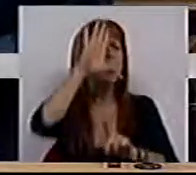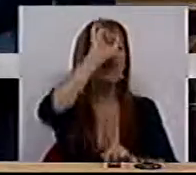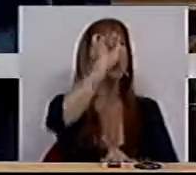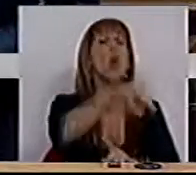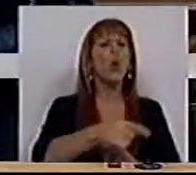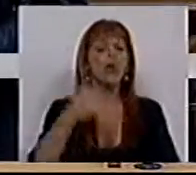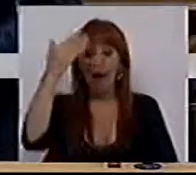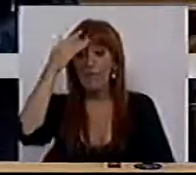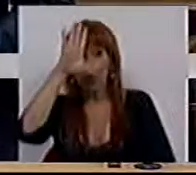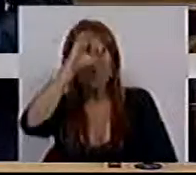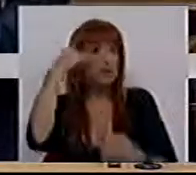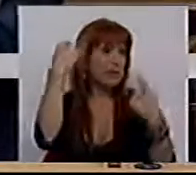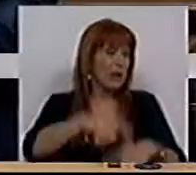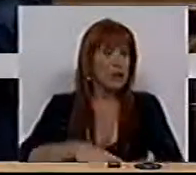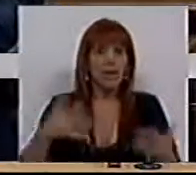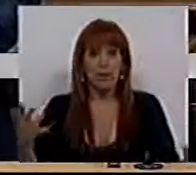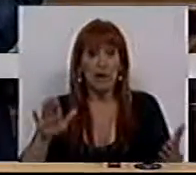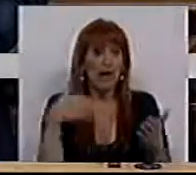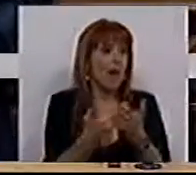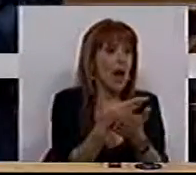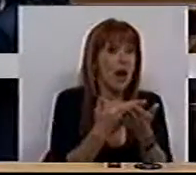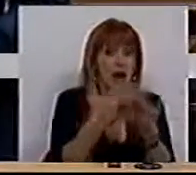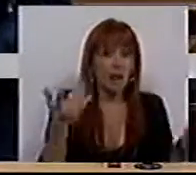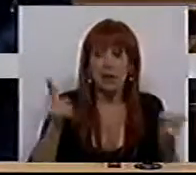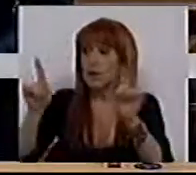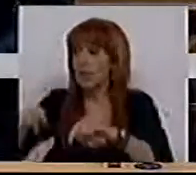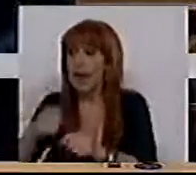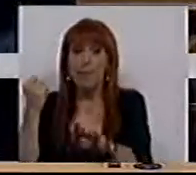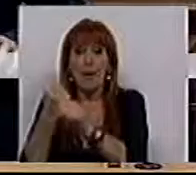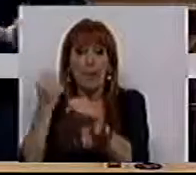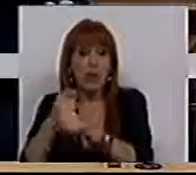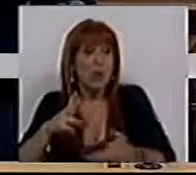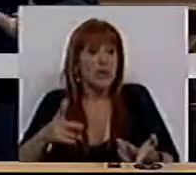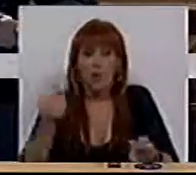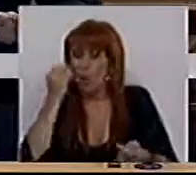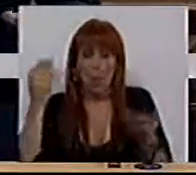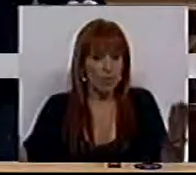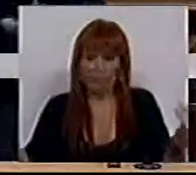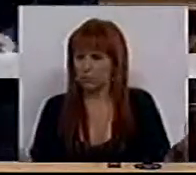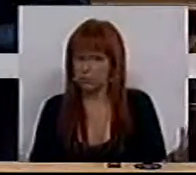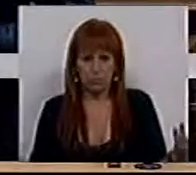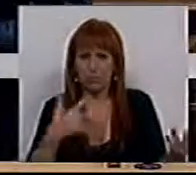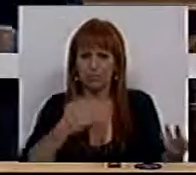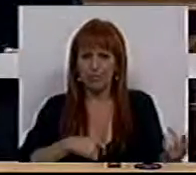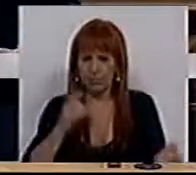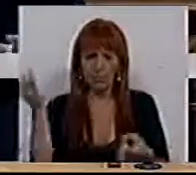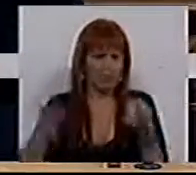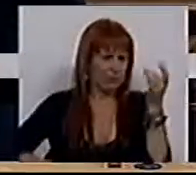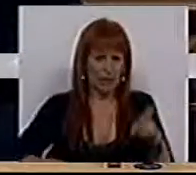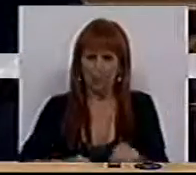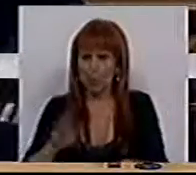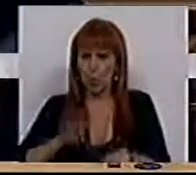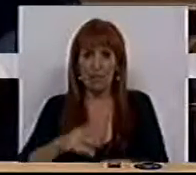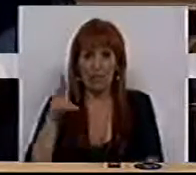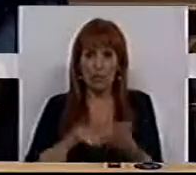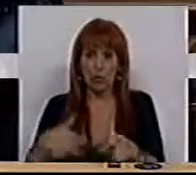Governo, as previsões que o Governo teve quer para a economia, quer para o emprego e como elas foram completamente atropeladas pela